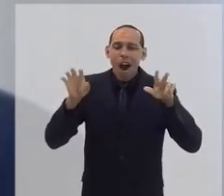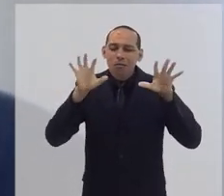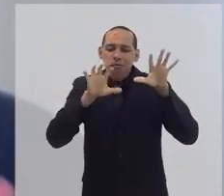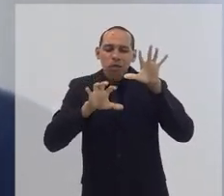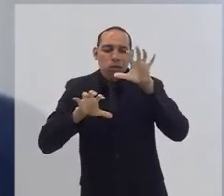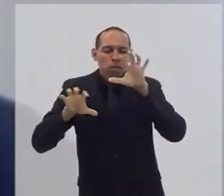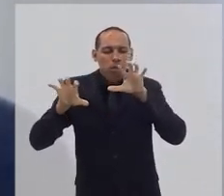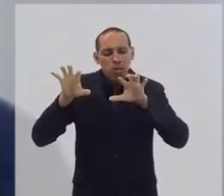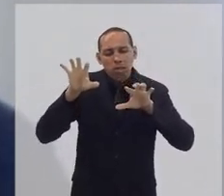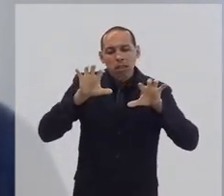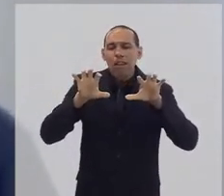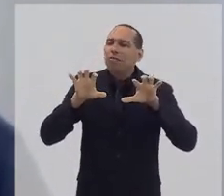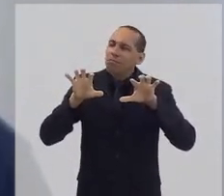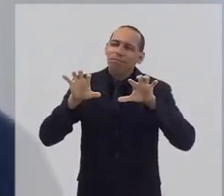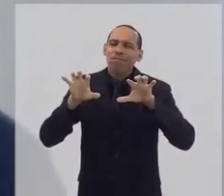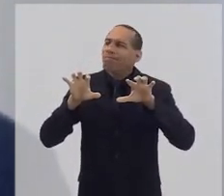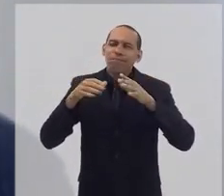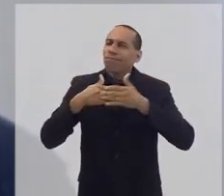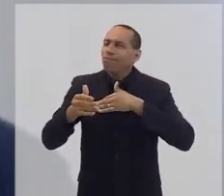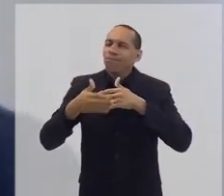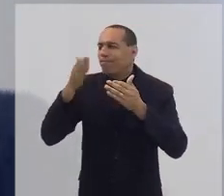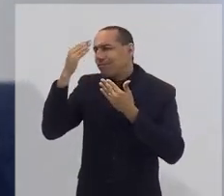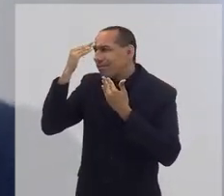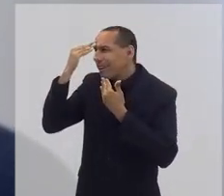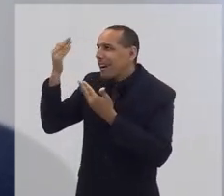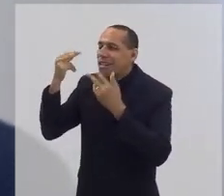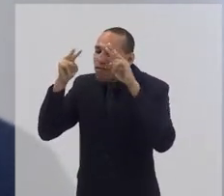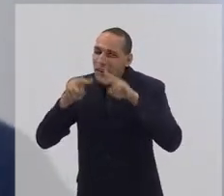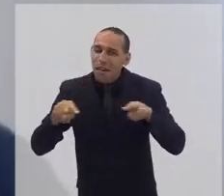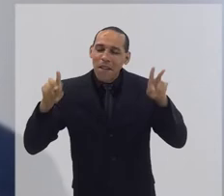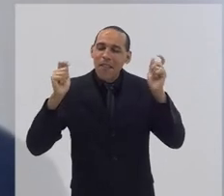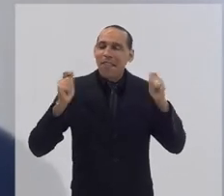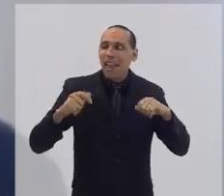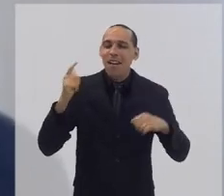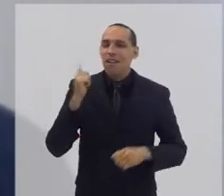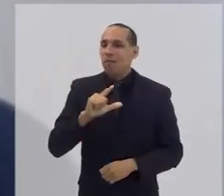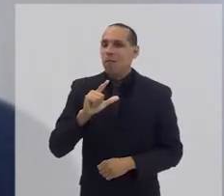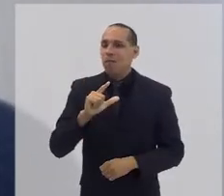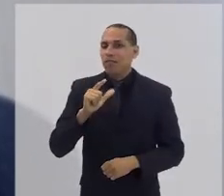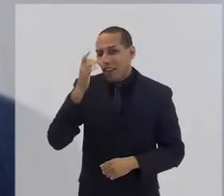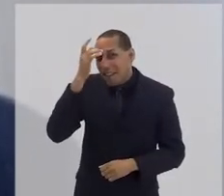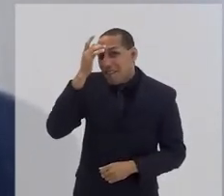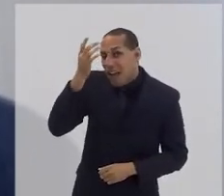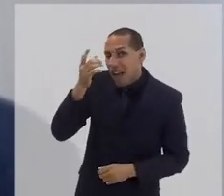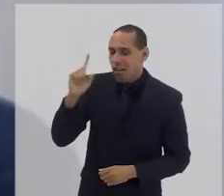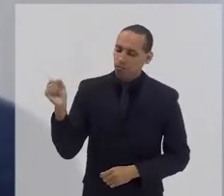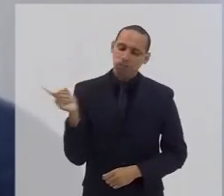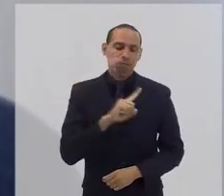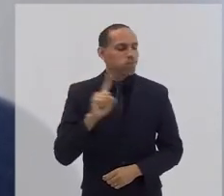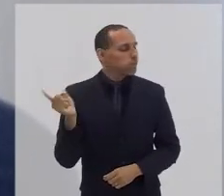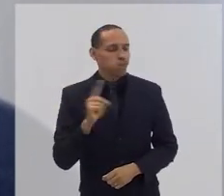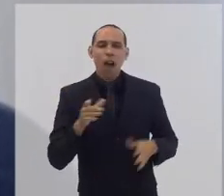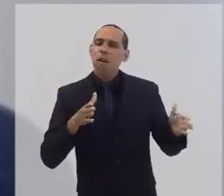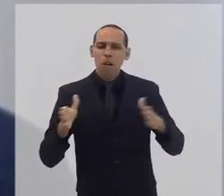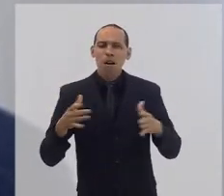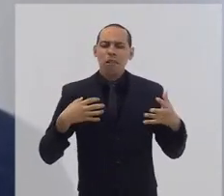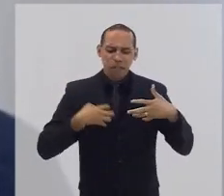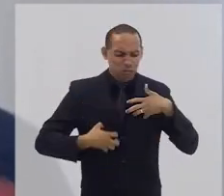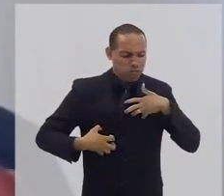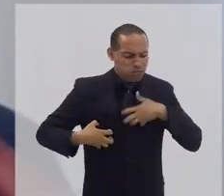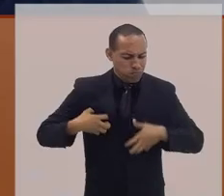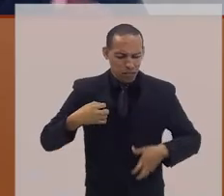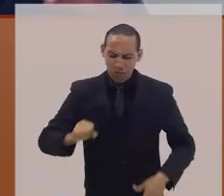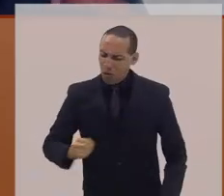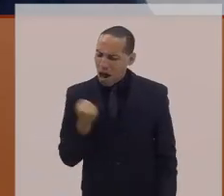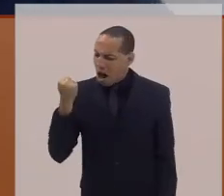estou querendo dizer que não foi fácil e que houve momentos de angústia e de revolta. E até a espiritualidade que eu creio,